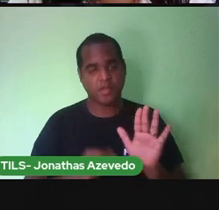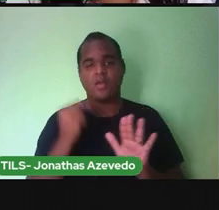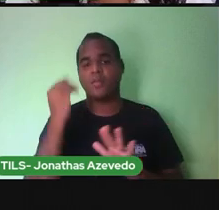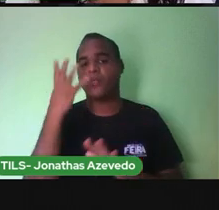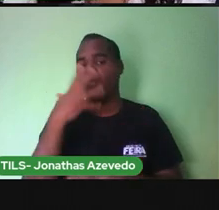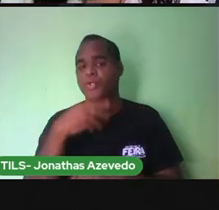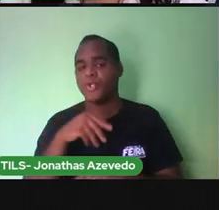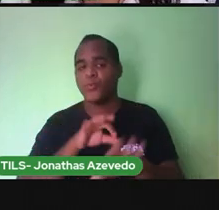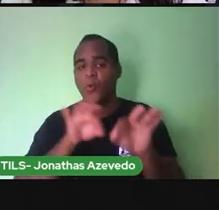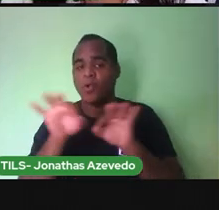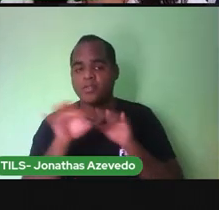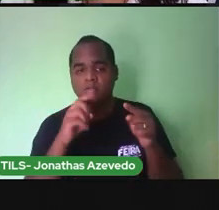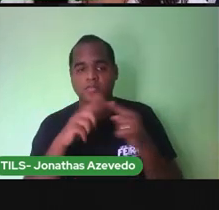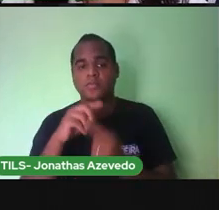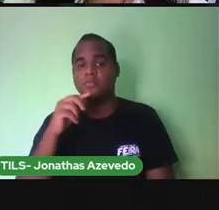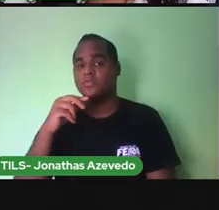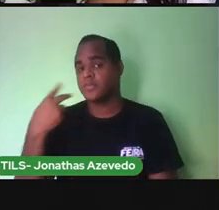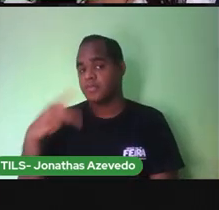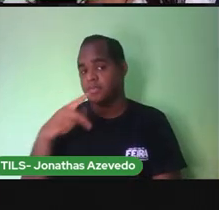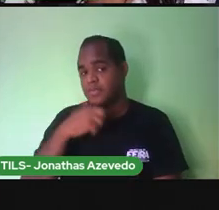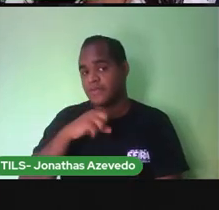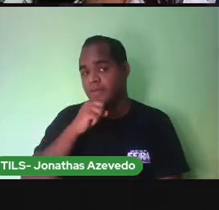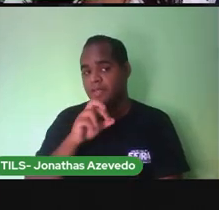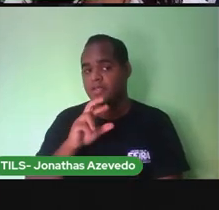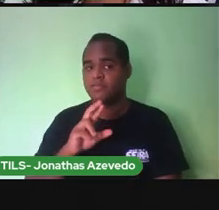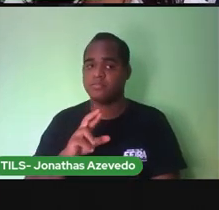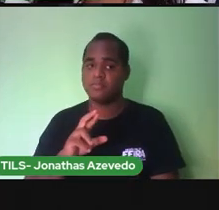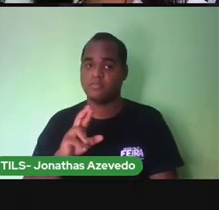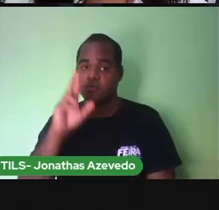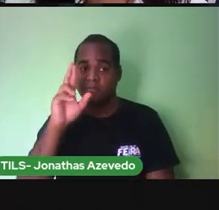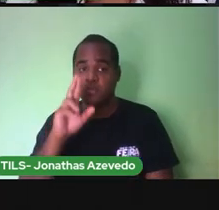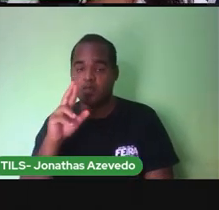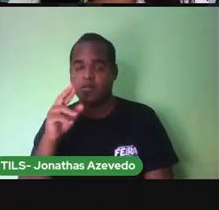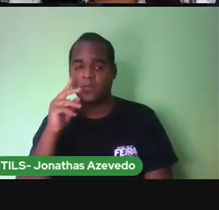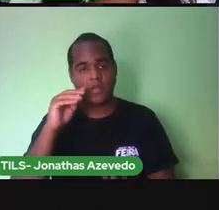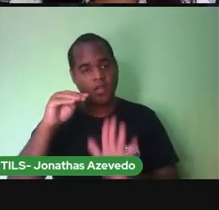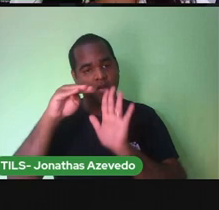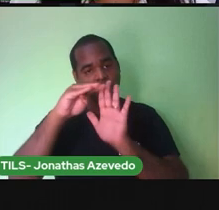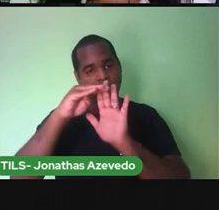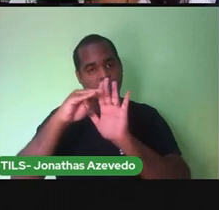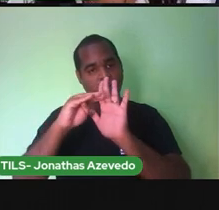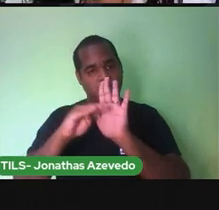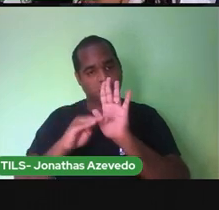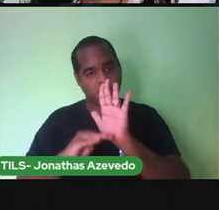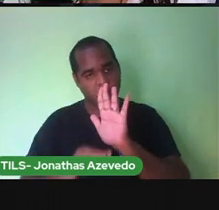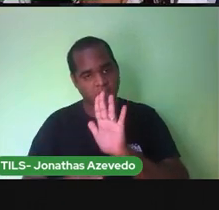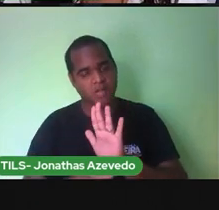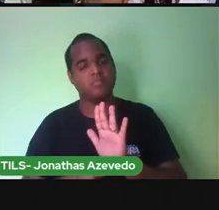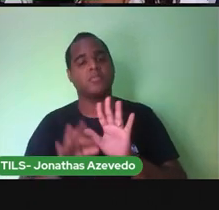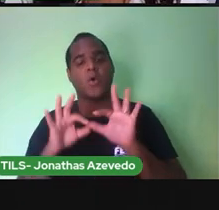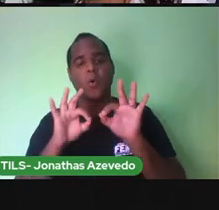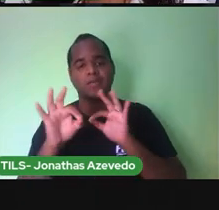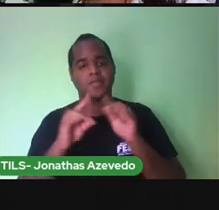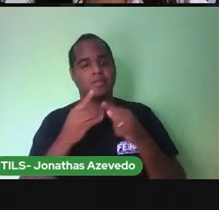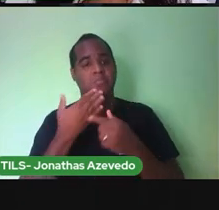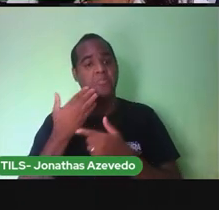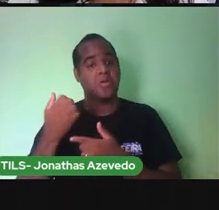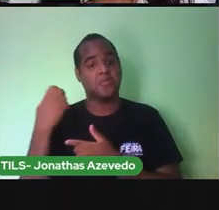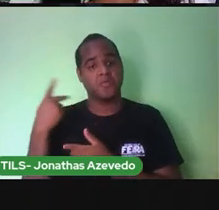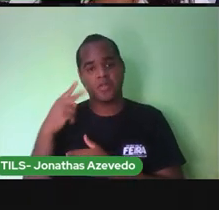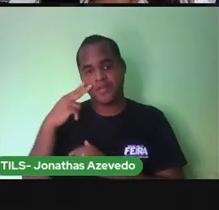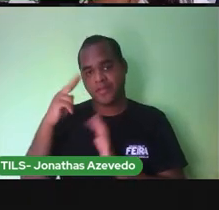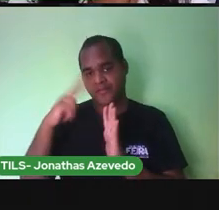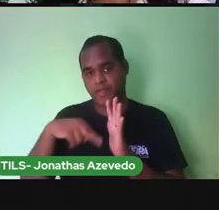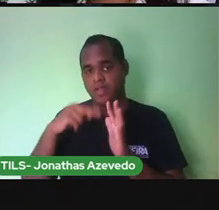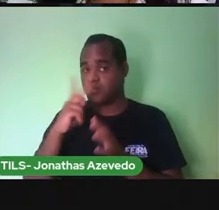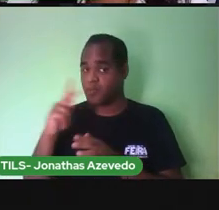e os nomes dos parentes você vai colocar em forma de lista vai ficar mais organizado melhor para você ler e